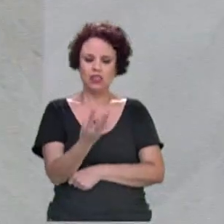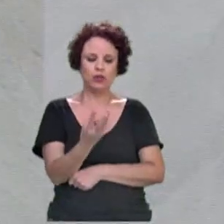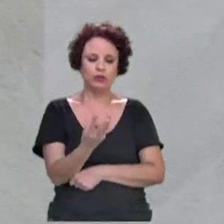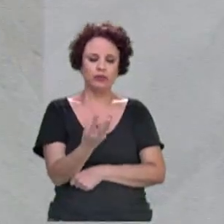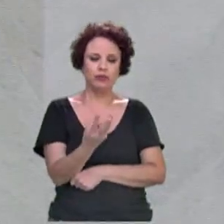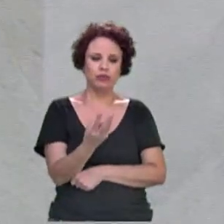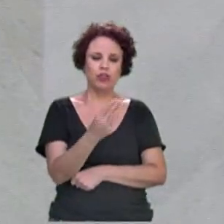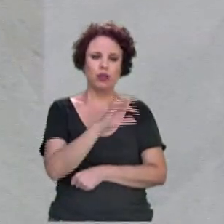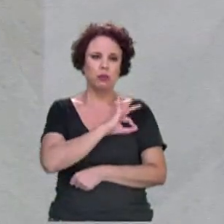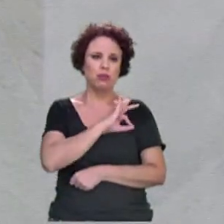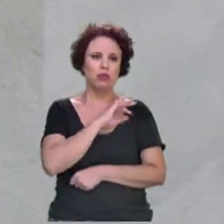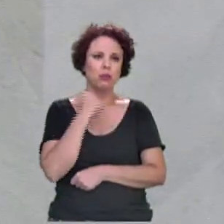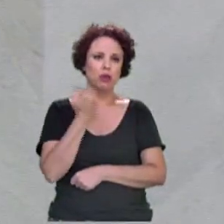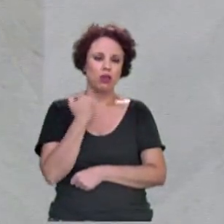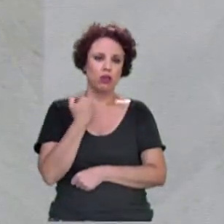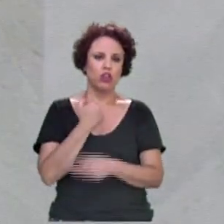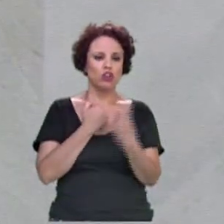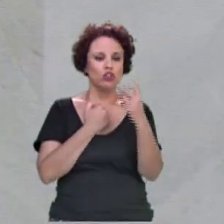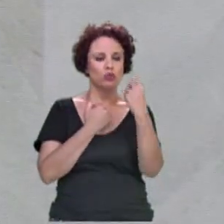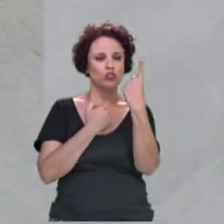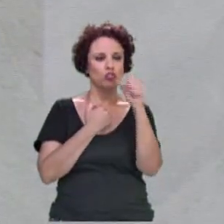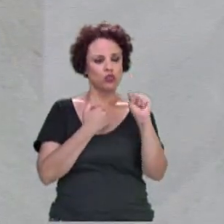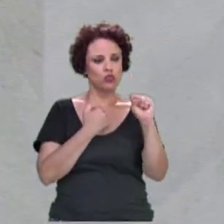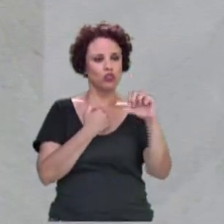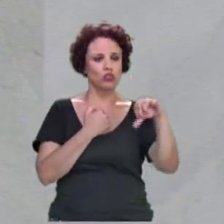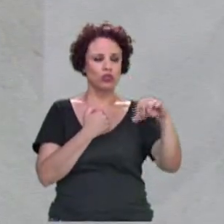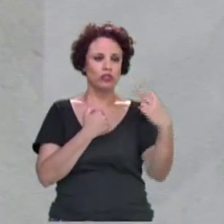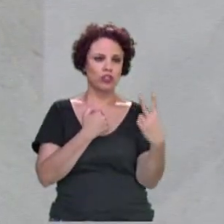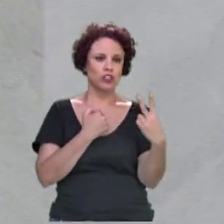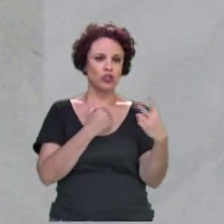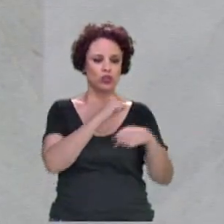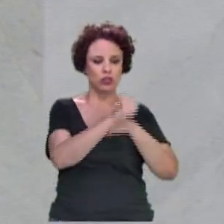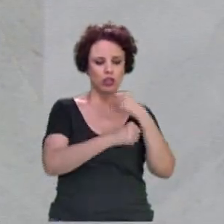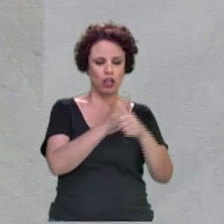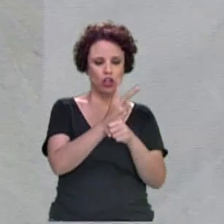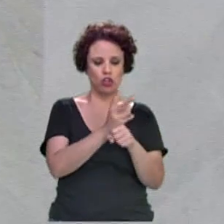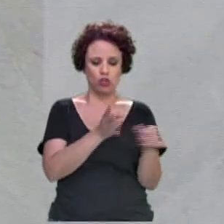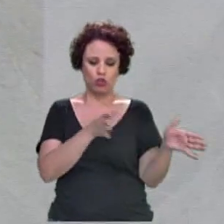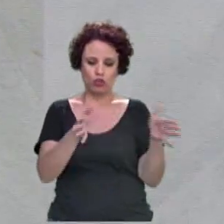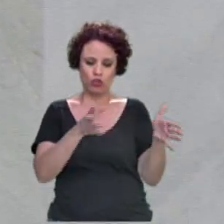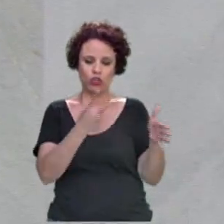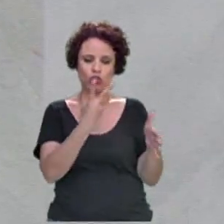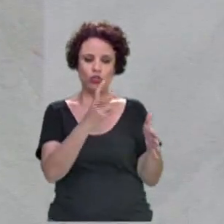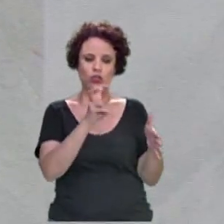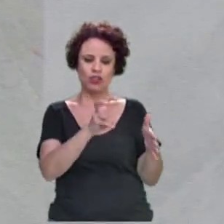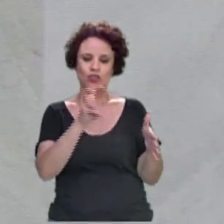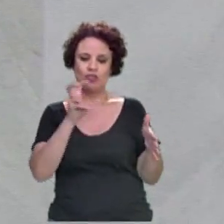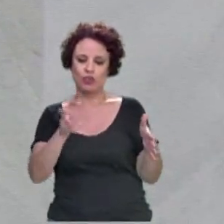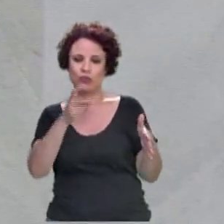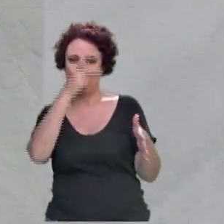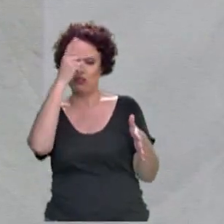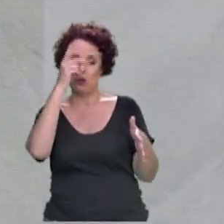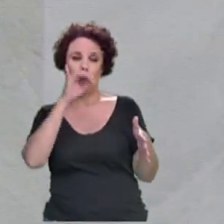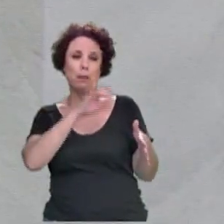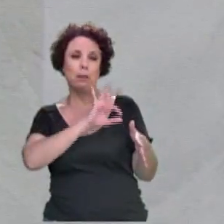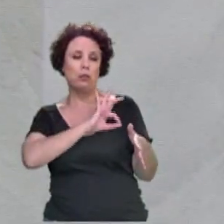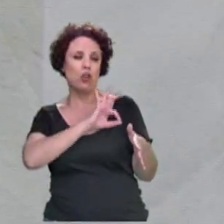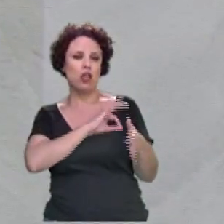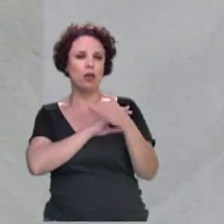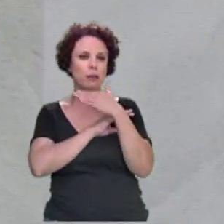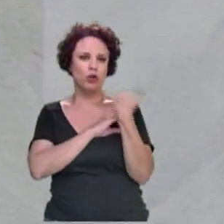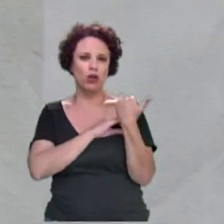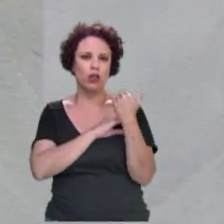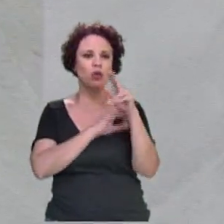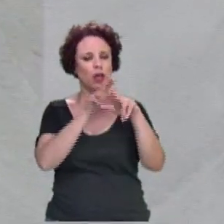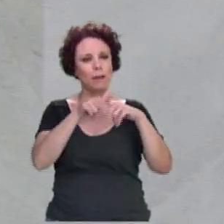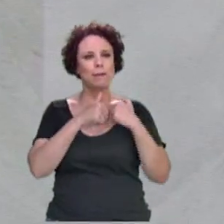E em 2018, 92 policiais. Em dois anos, foram 255 policiais. Justifica? Não, não